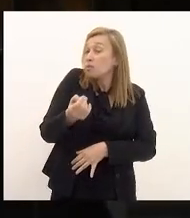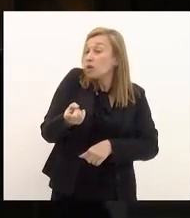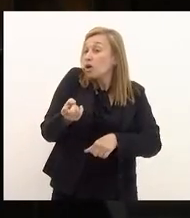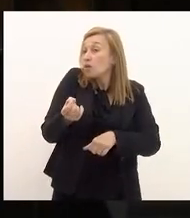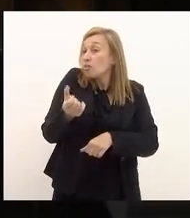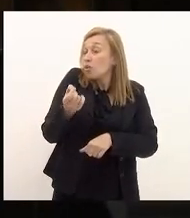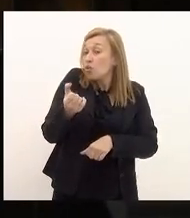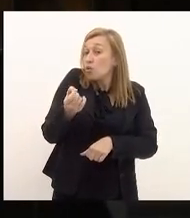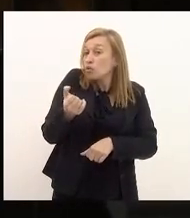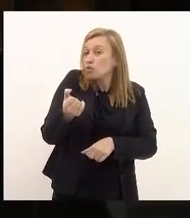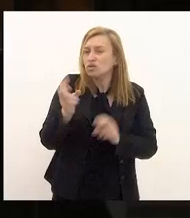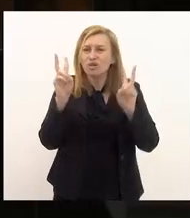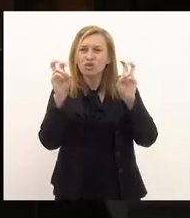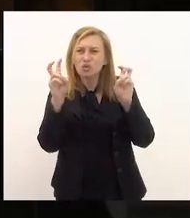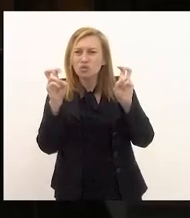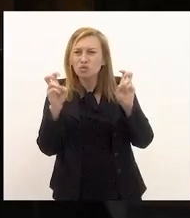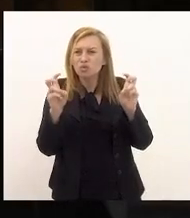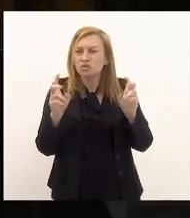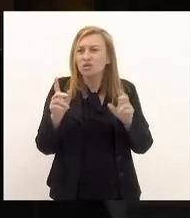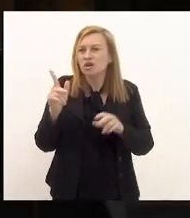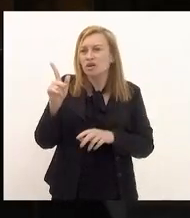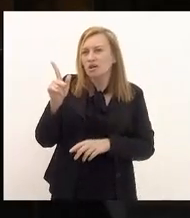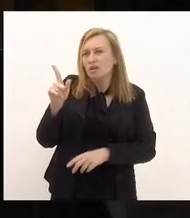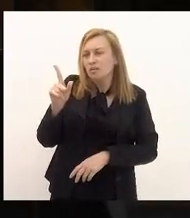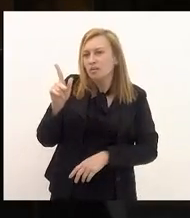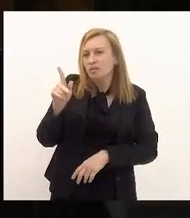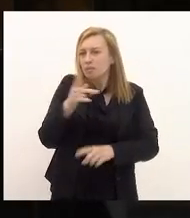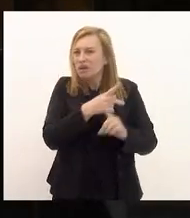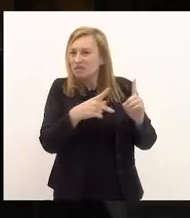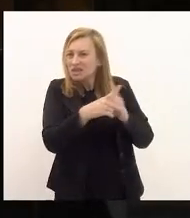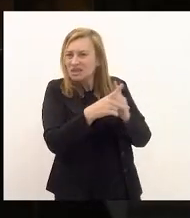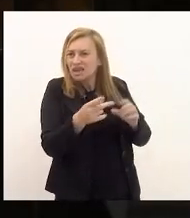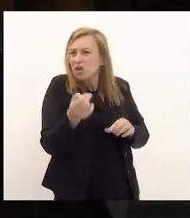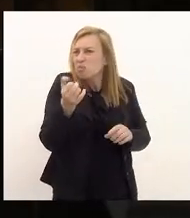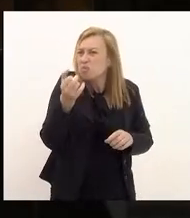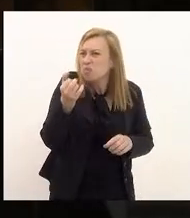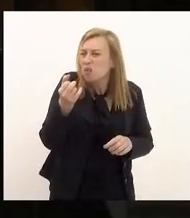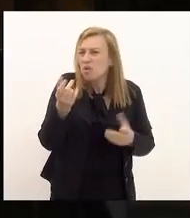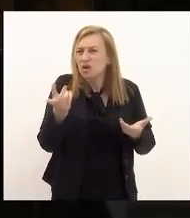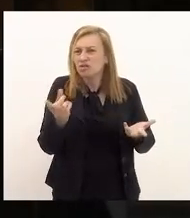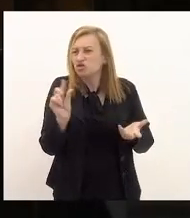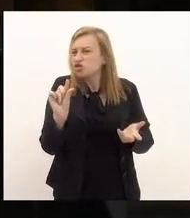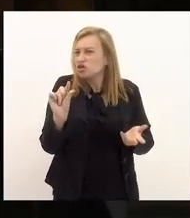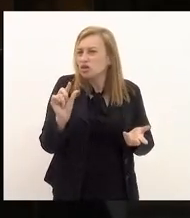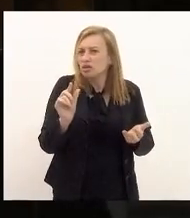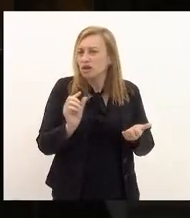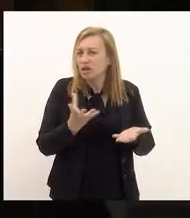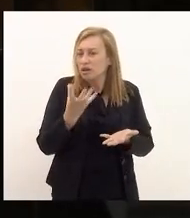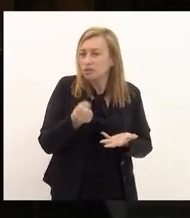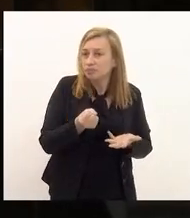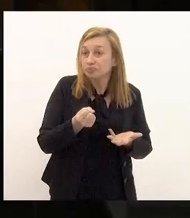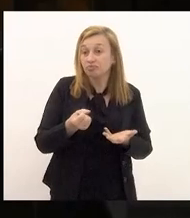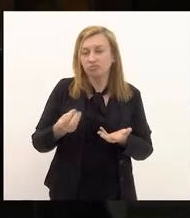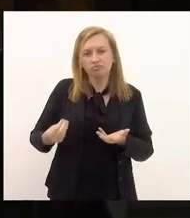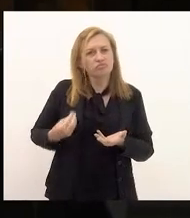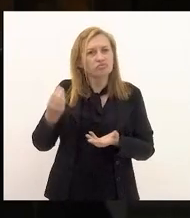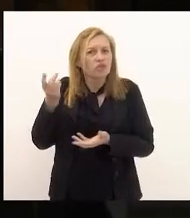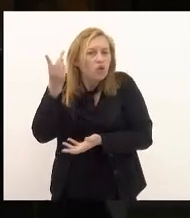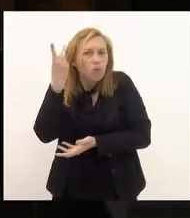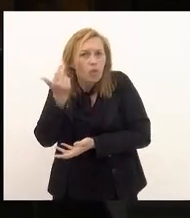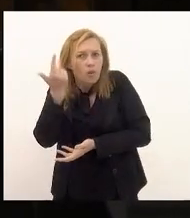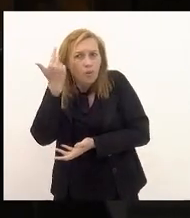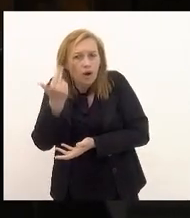causas geralmente de caráter previdenciário são pequenas indenizações a vida cotidiana